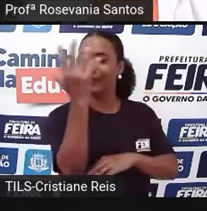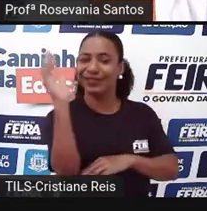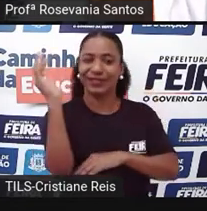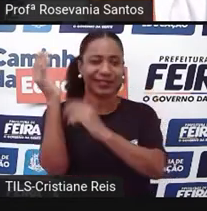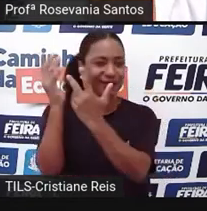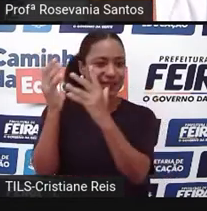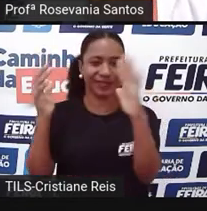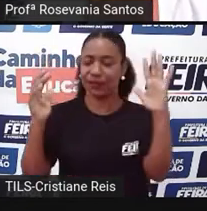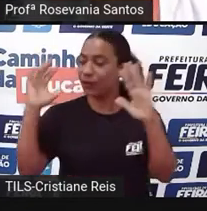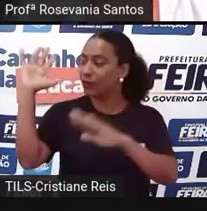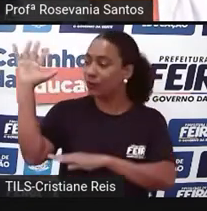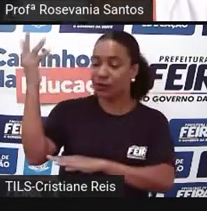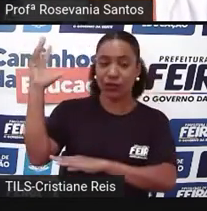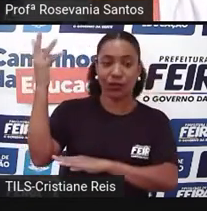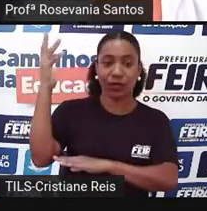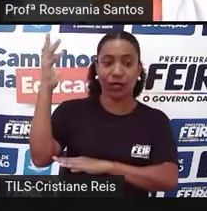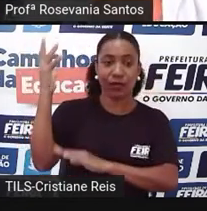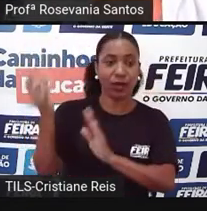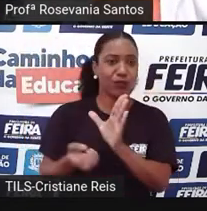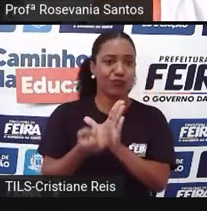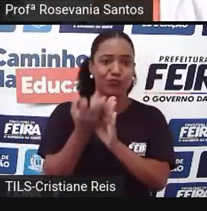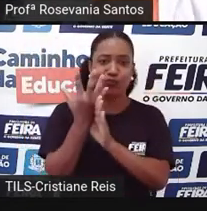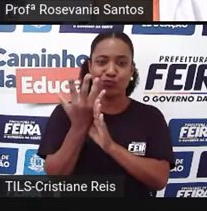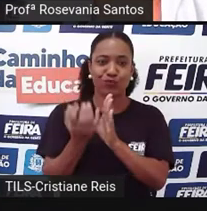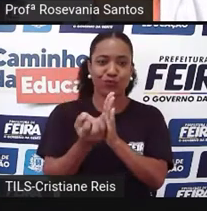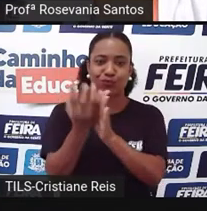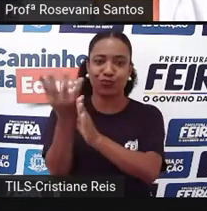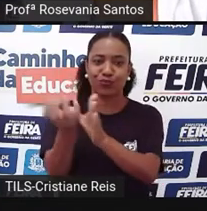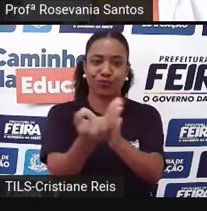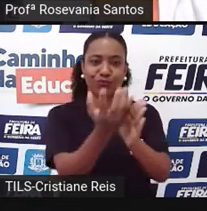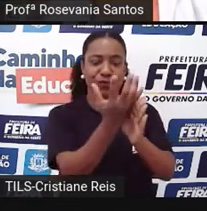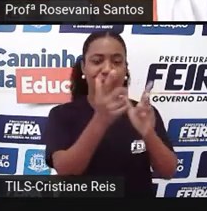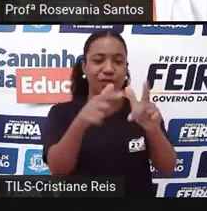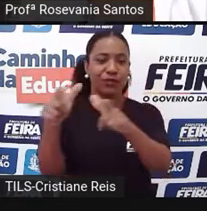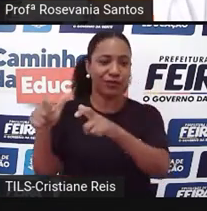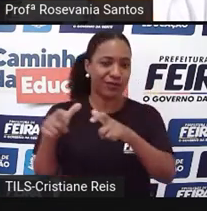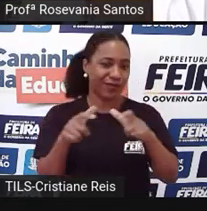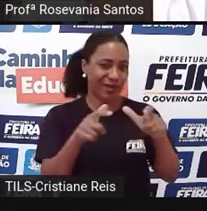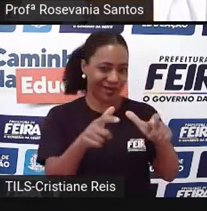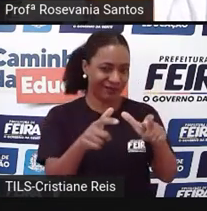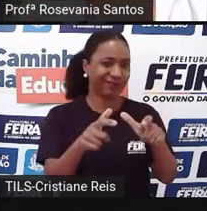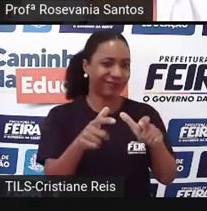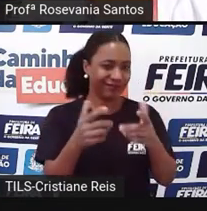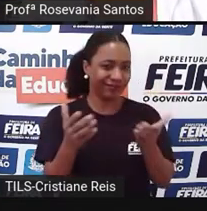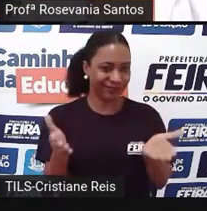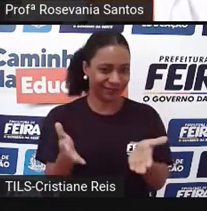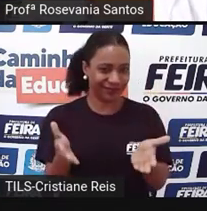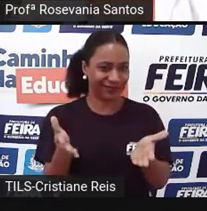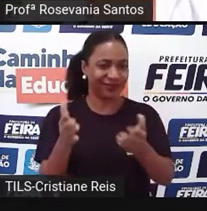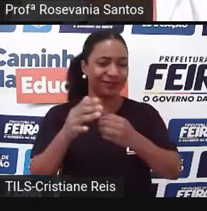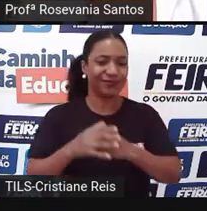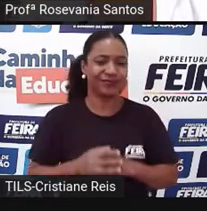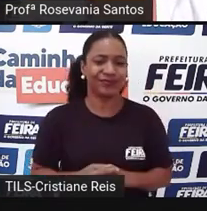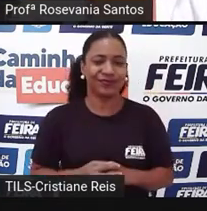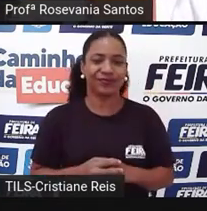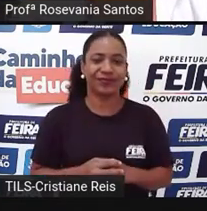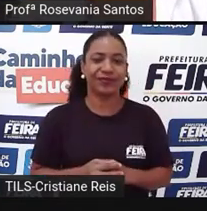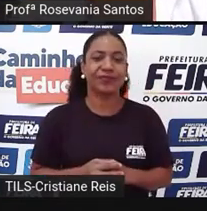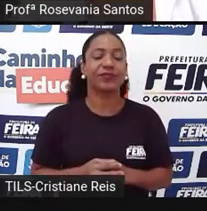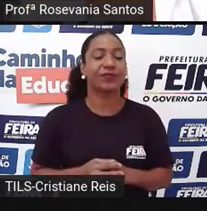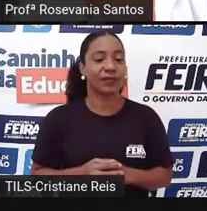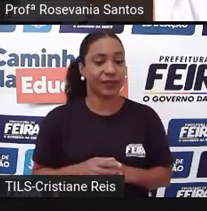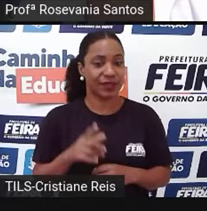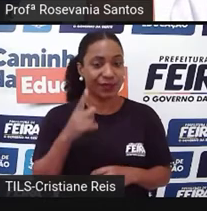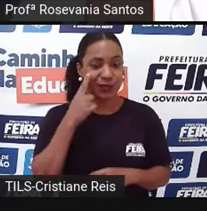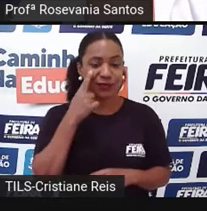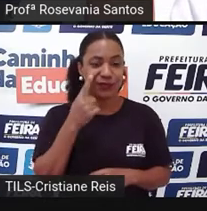clima e a vegetação original. Não é a vegetação atual, agora já toda degradada. A vegetação atual que a gente tinha. Então, levando em